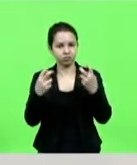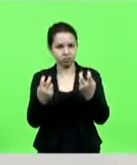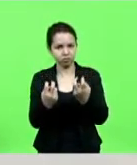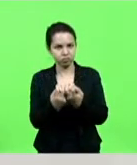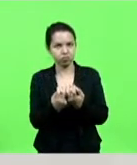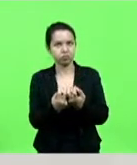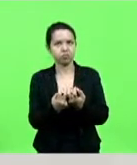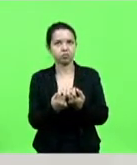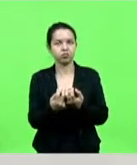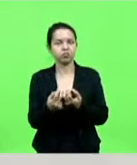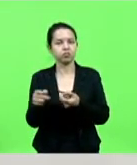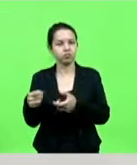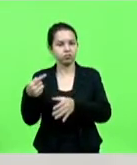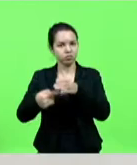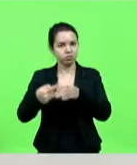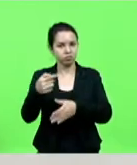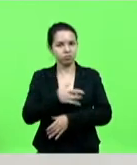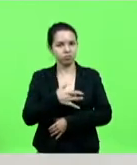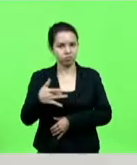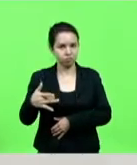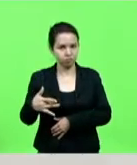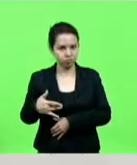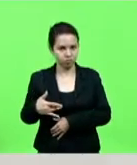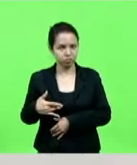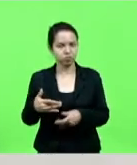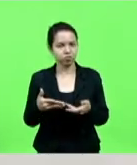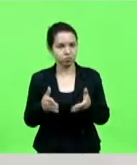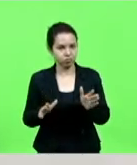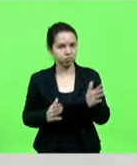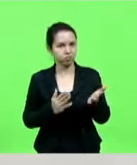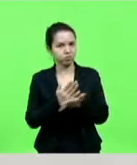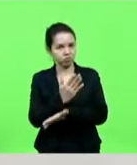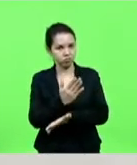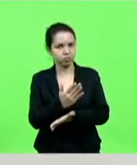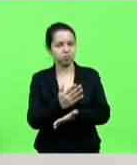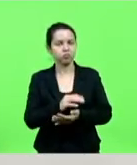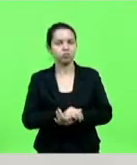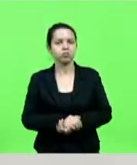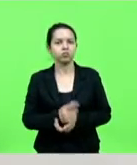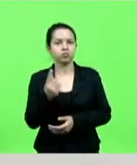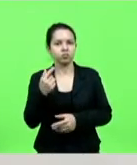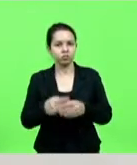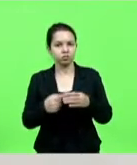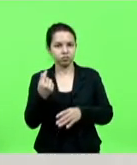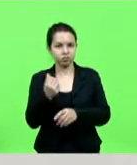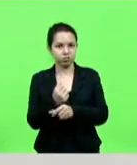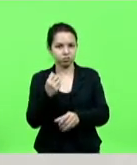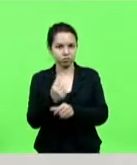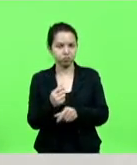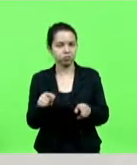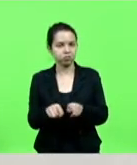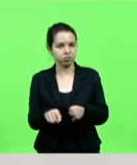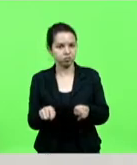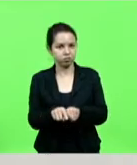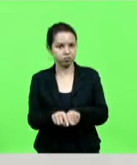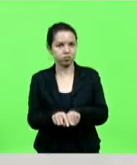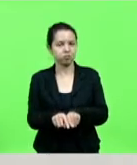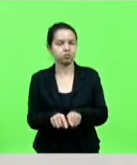Saúde aberta e pôde aprovar na sequência da Comissão de Finanças esse projeto. E, obviamente, o presidente